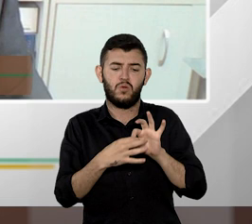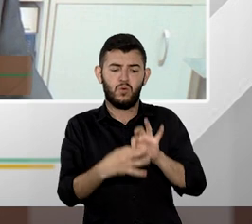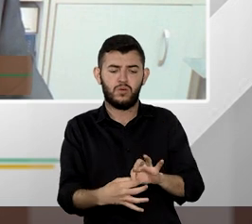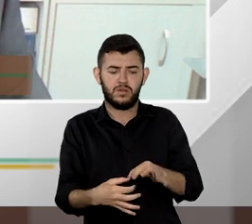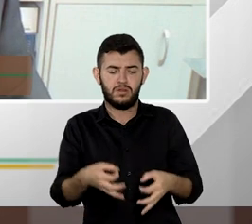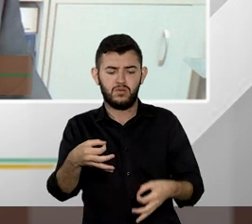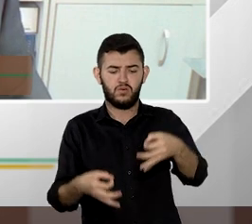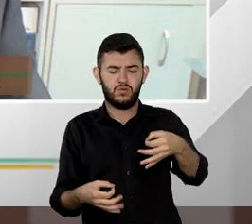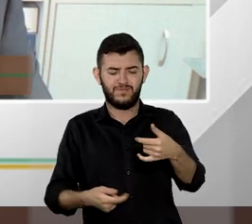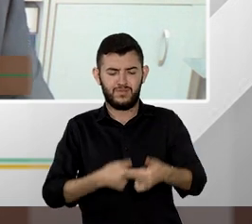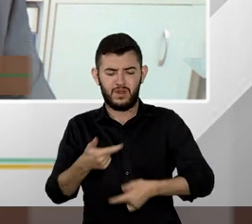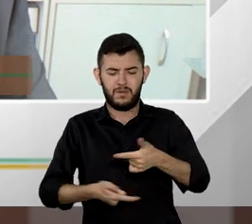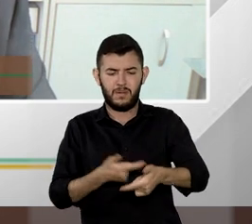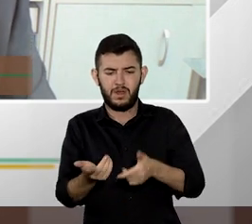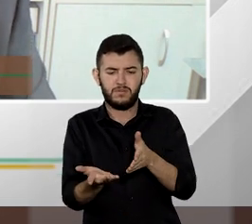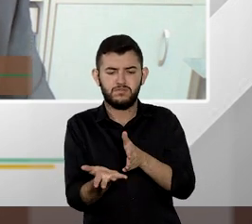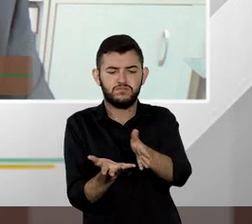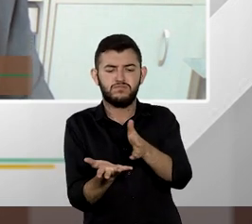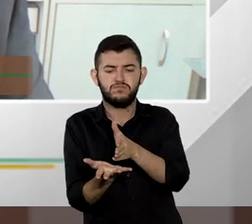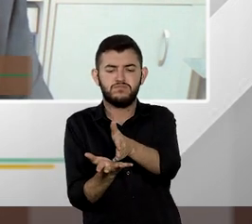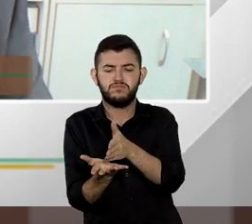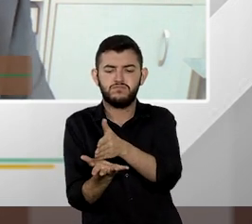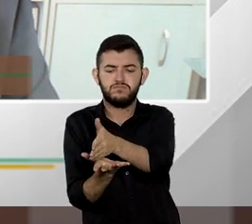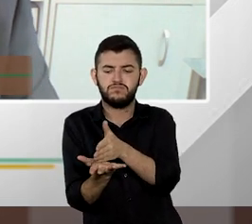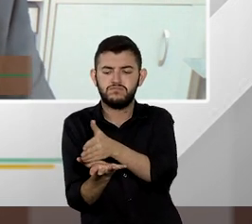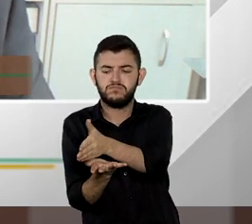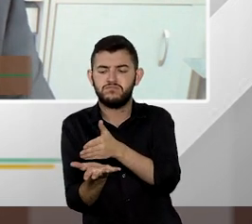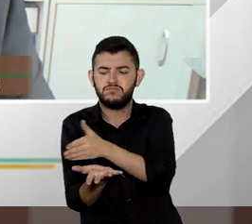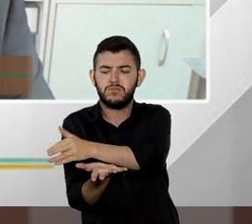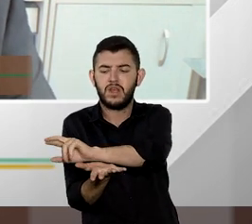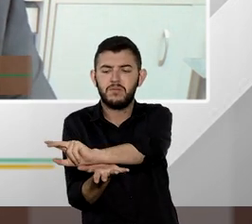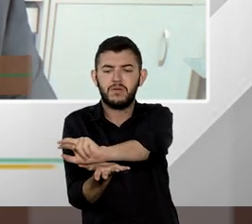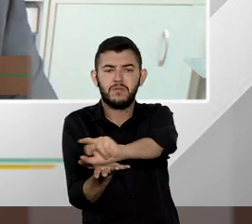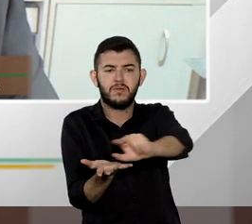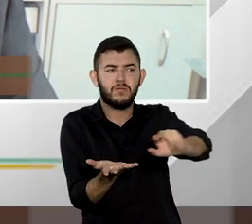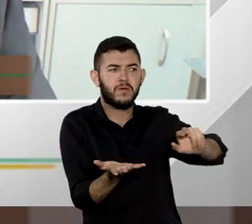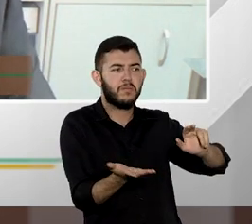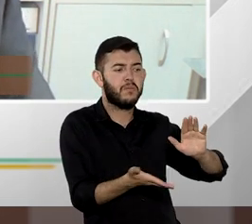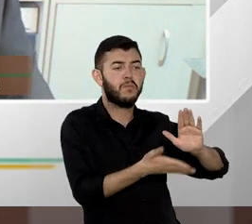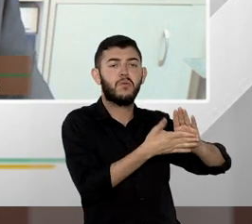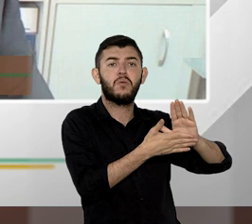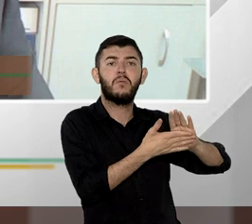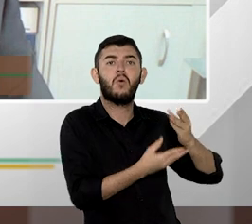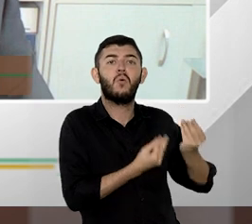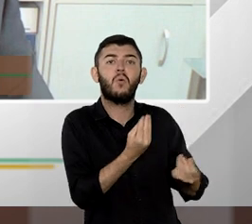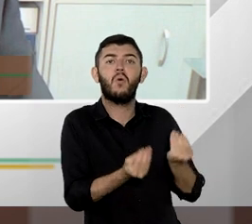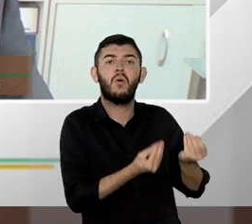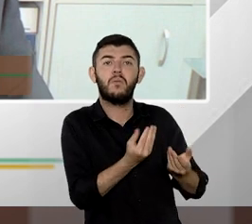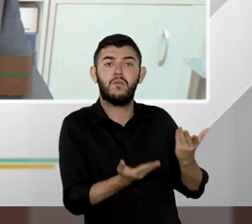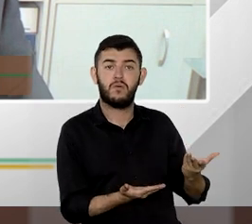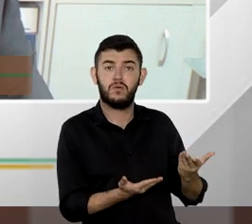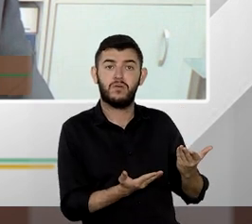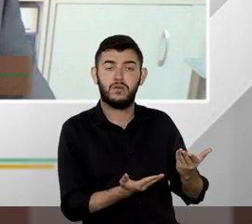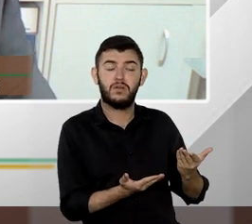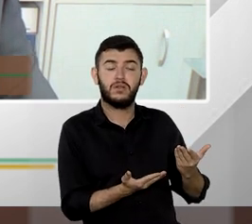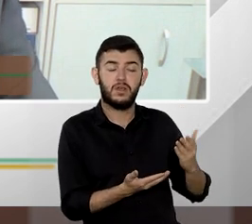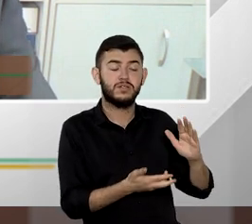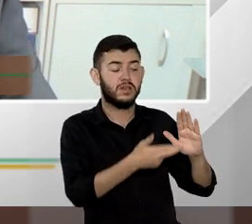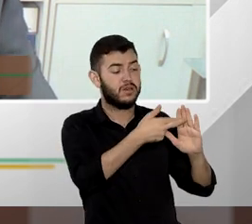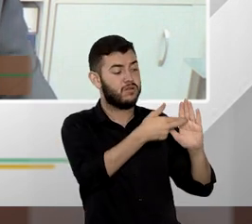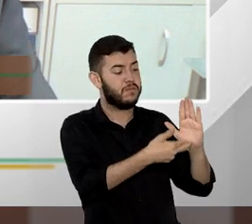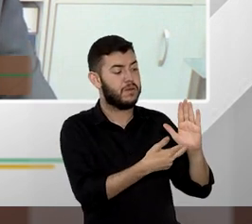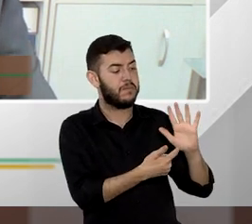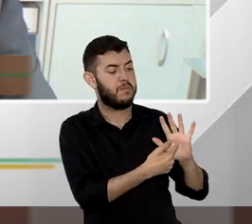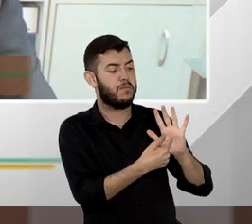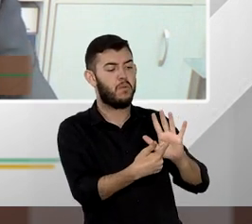frentes para tentar propor nessa regulamentação por exemplo que haja presunção de relevância sempre que